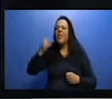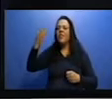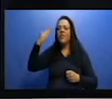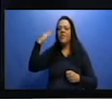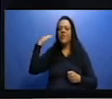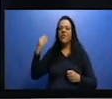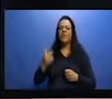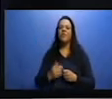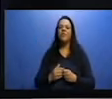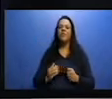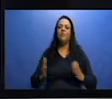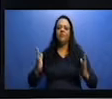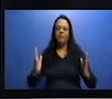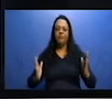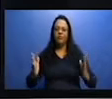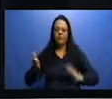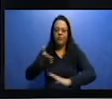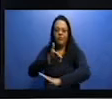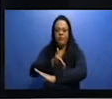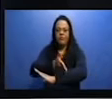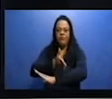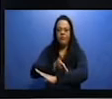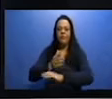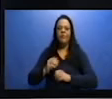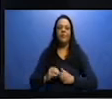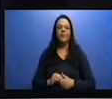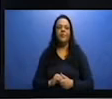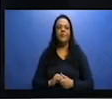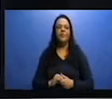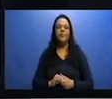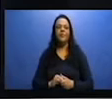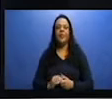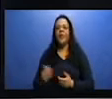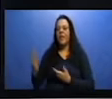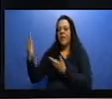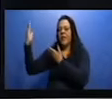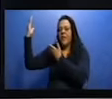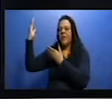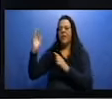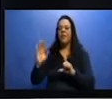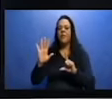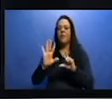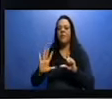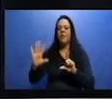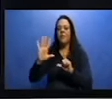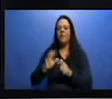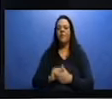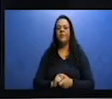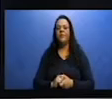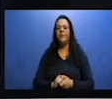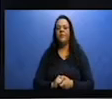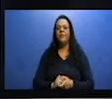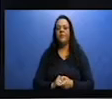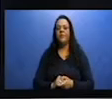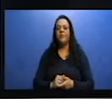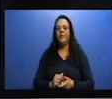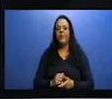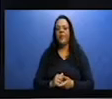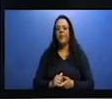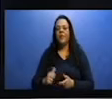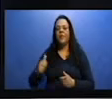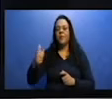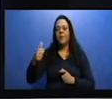E nessa imagem nós podemos verificar aqui, temos dois dados. No primeiro mapa nós vemos